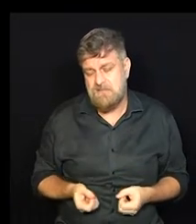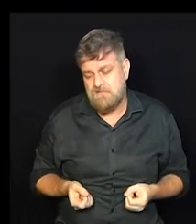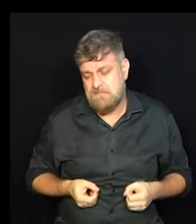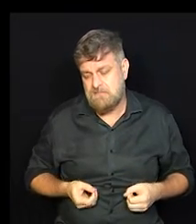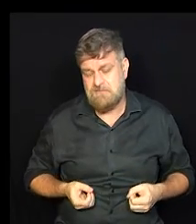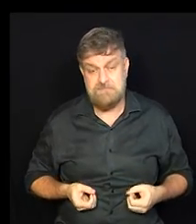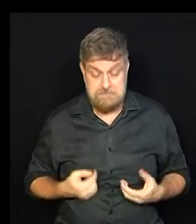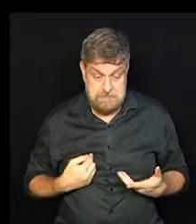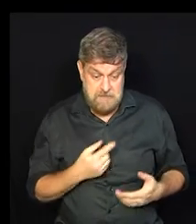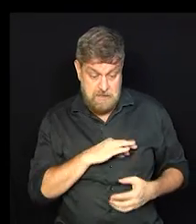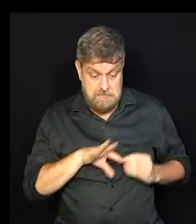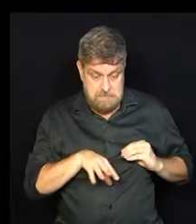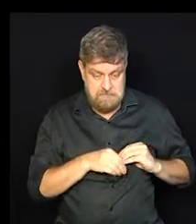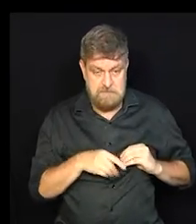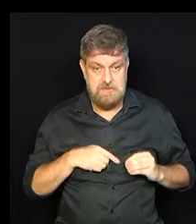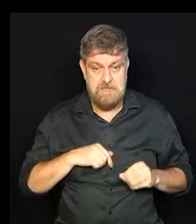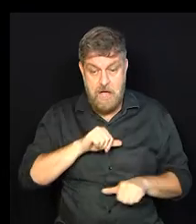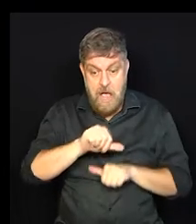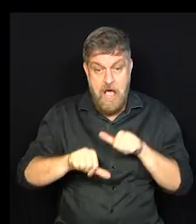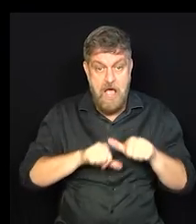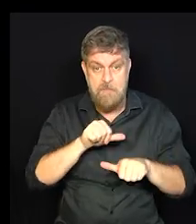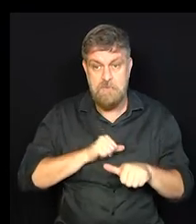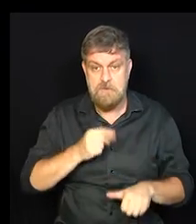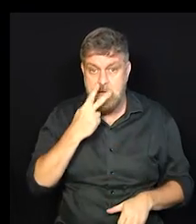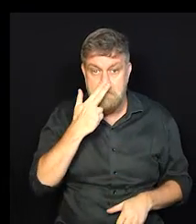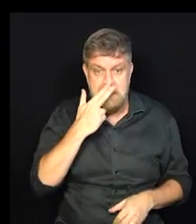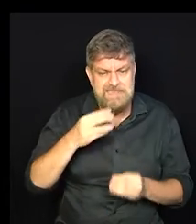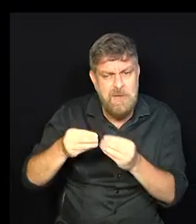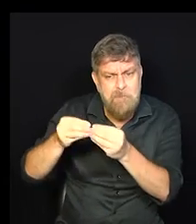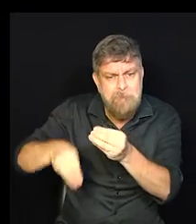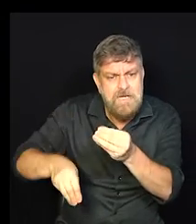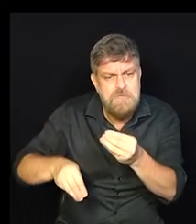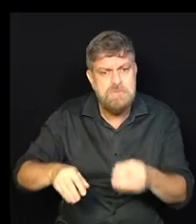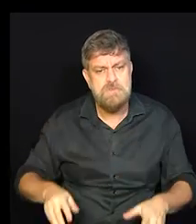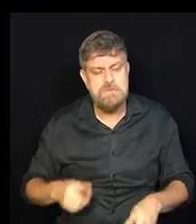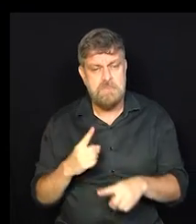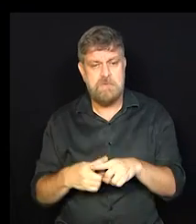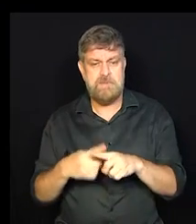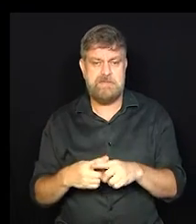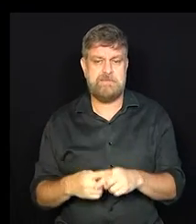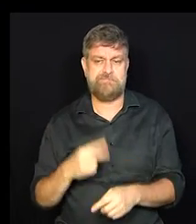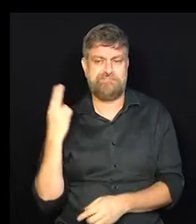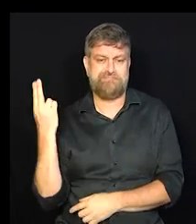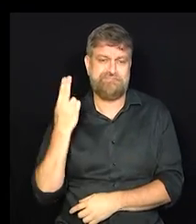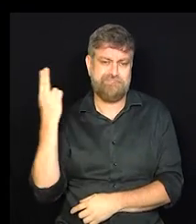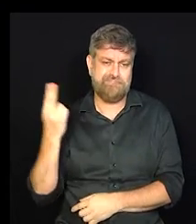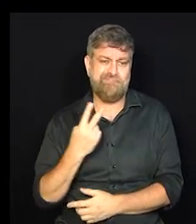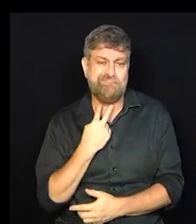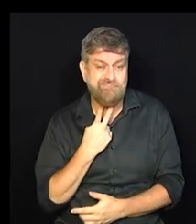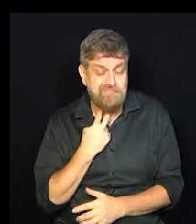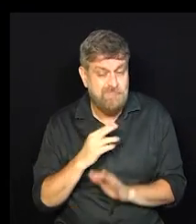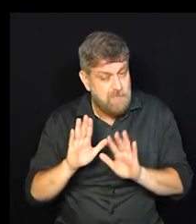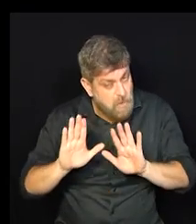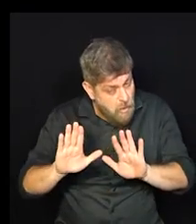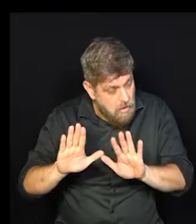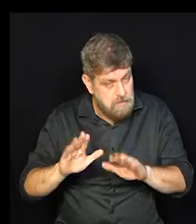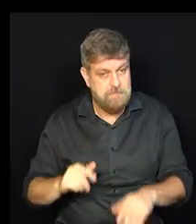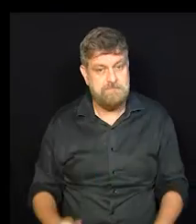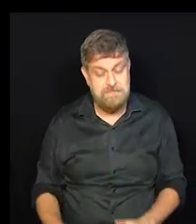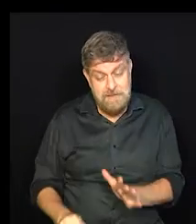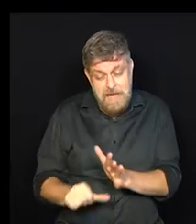que deveria ser uma renda extra acaba virando até um prejuízo para a família porque não dá certo e tudo mais. Então,